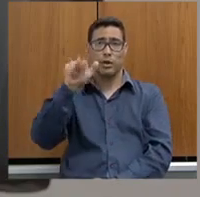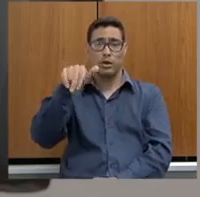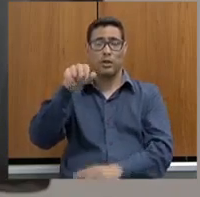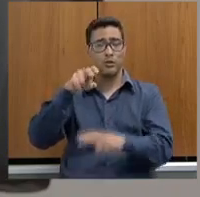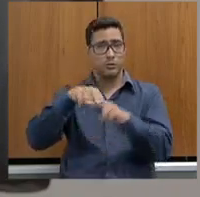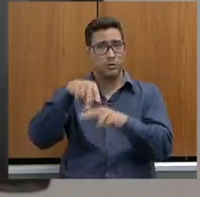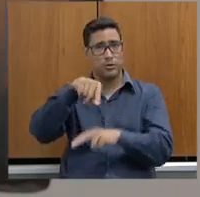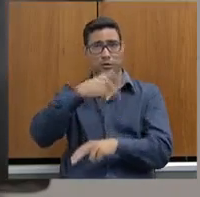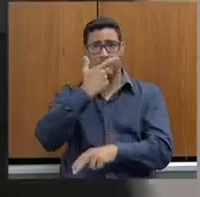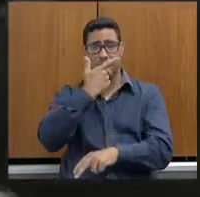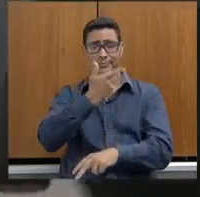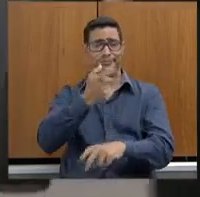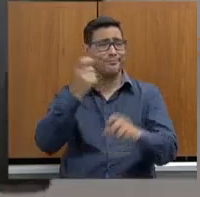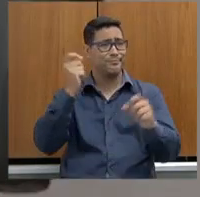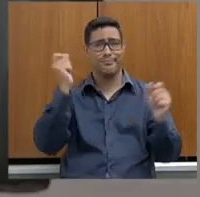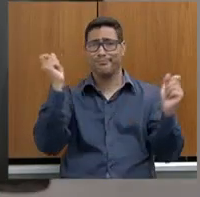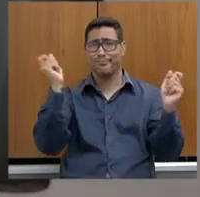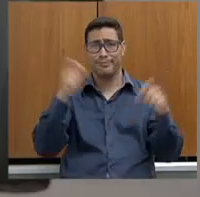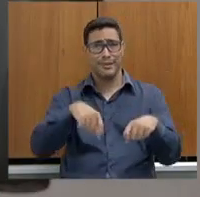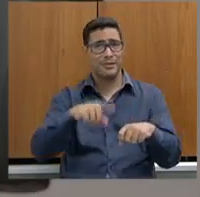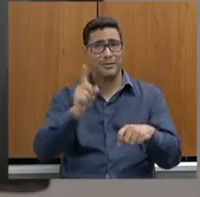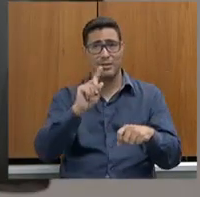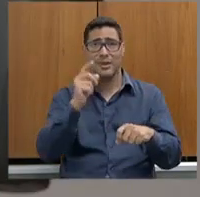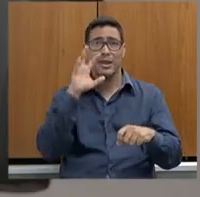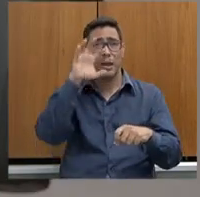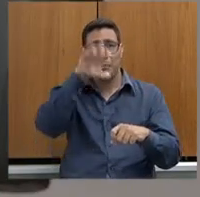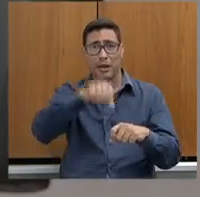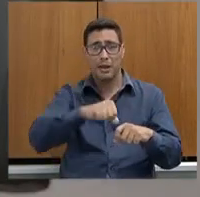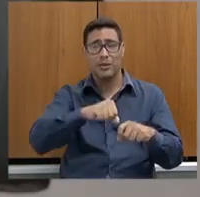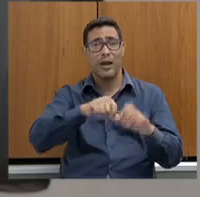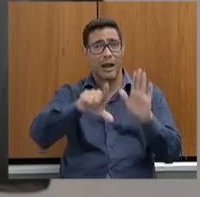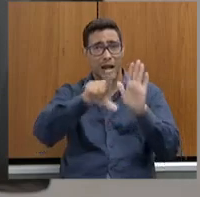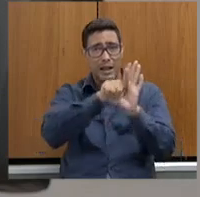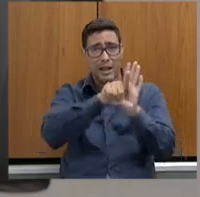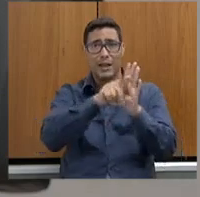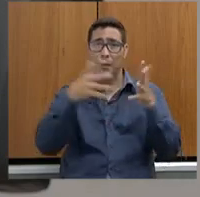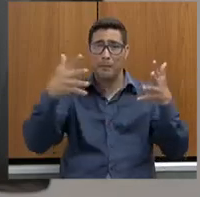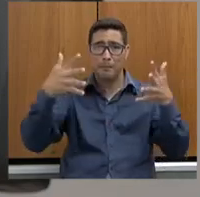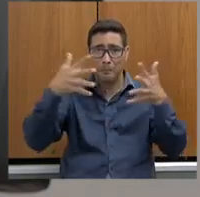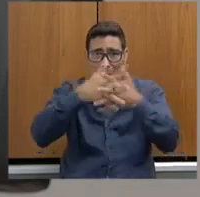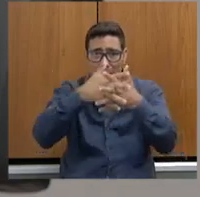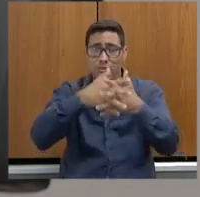possível. Vocês estão pegando a própria lei para prejudicar o próprio servidor.